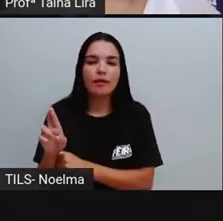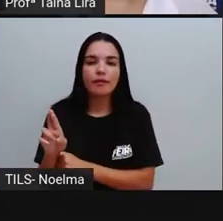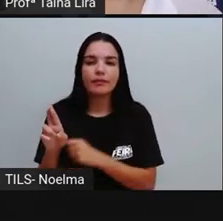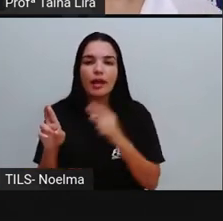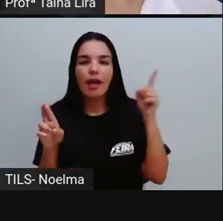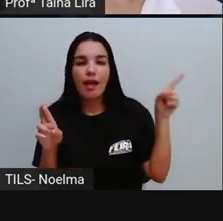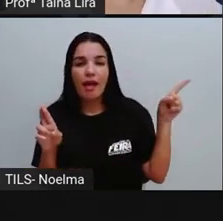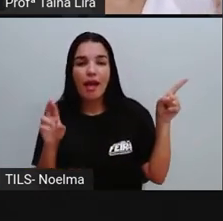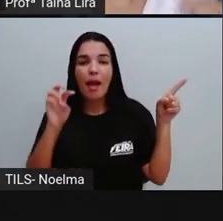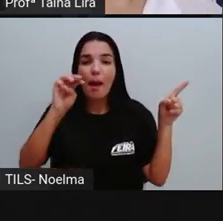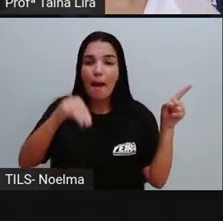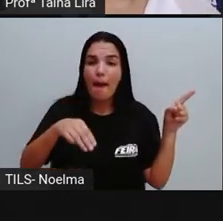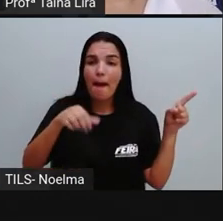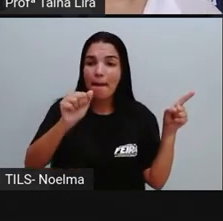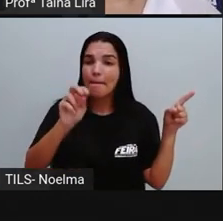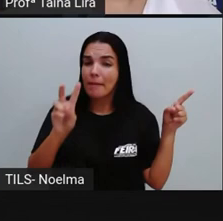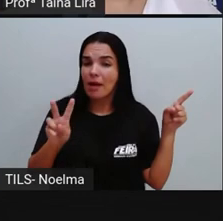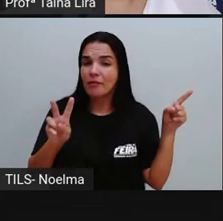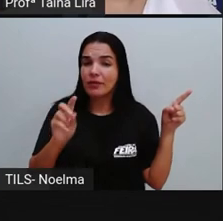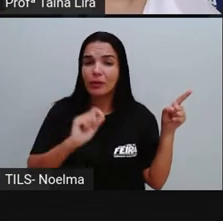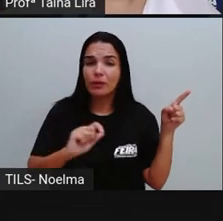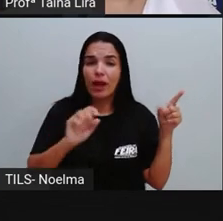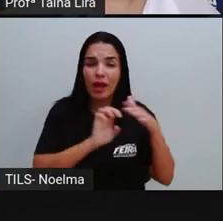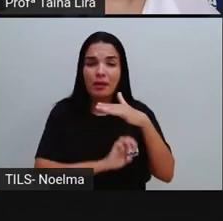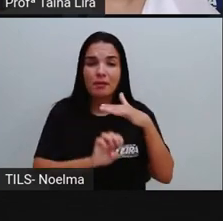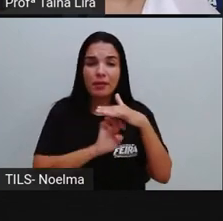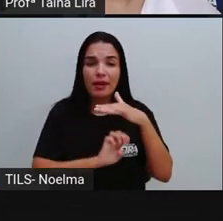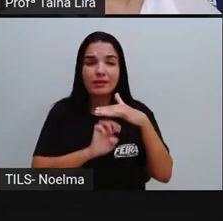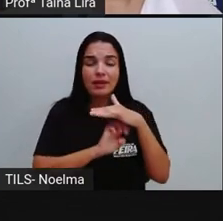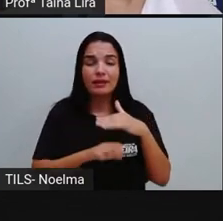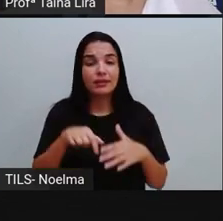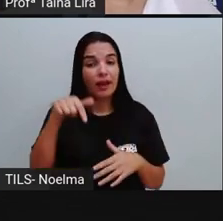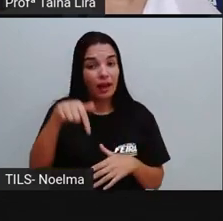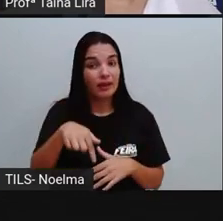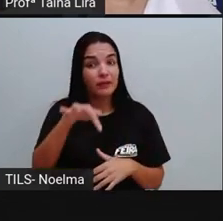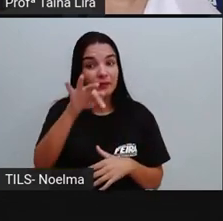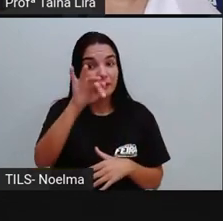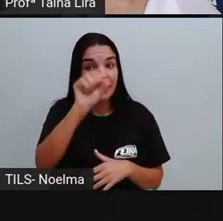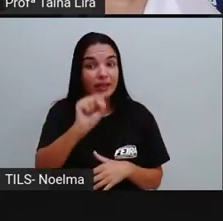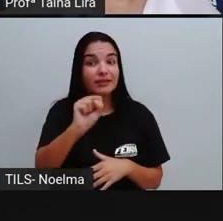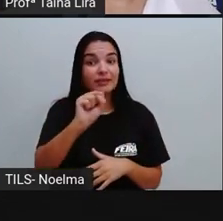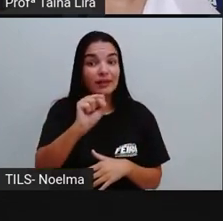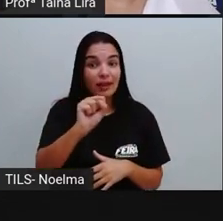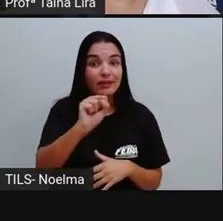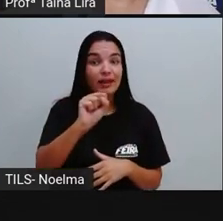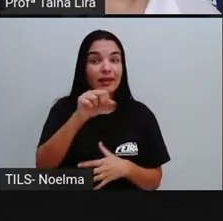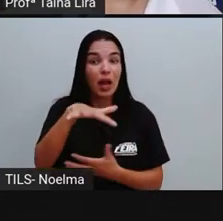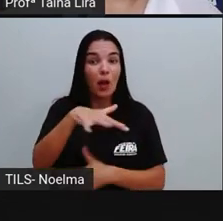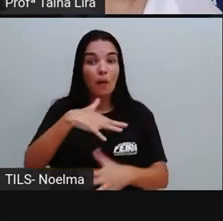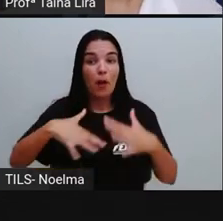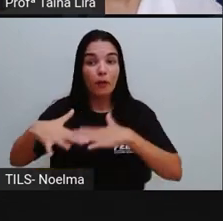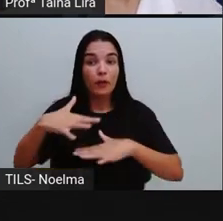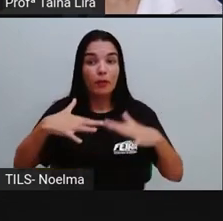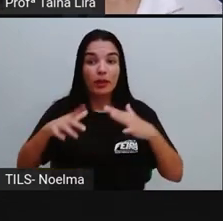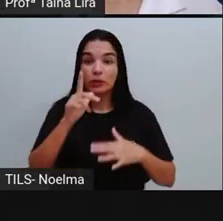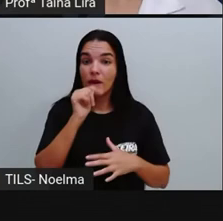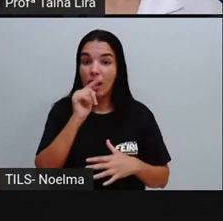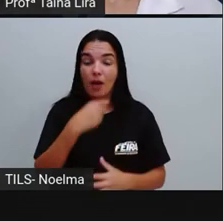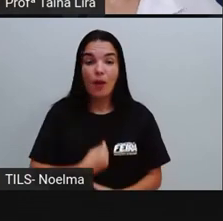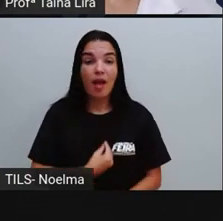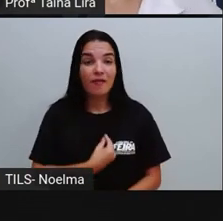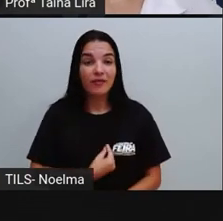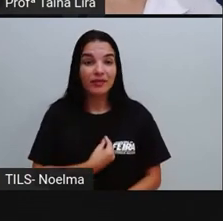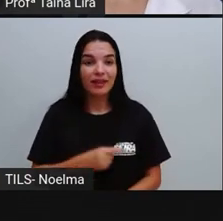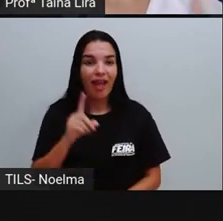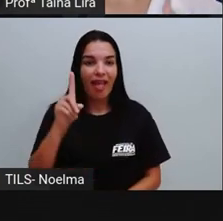e Vida, que é... Nós vamos falar um pouquinho sobre essa empresa aqui, que é daqui de Feira de Santana. E